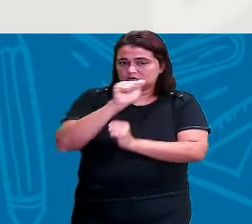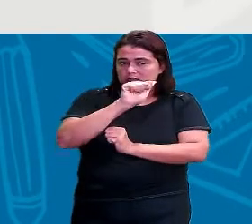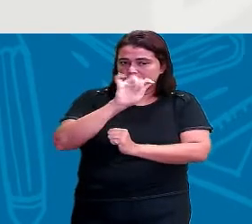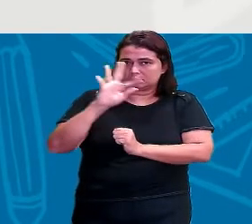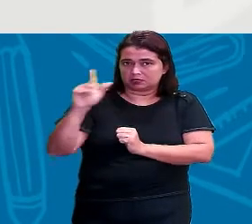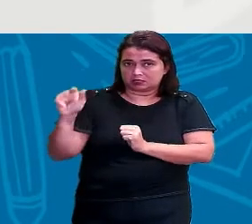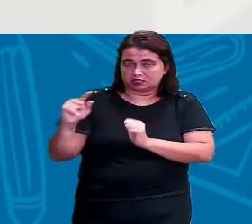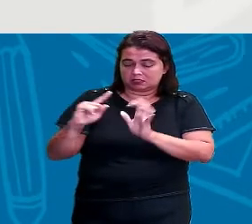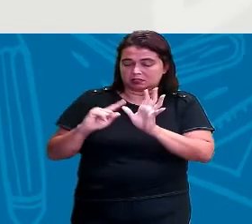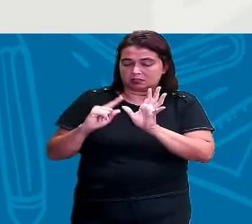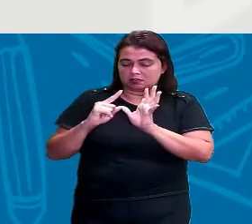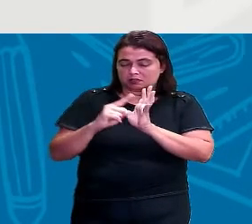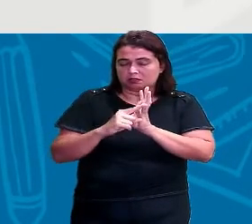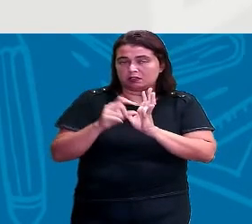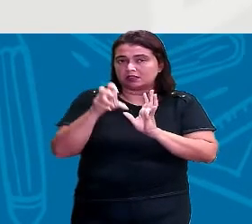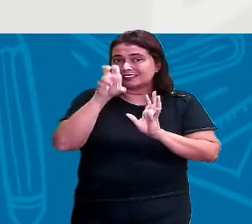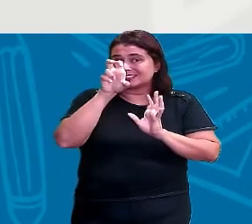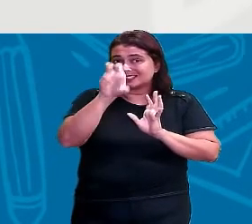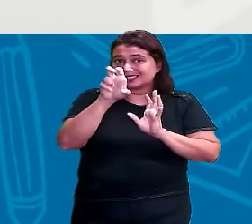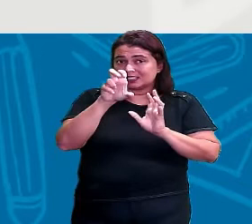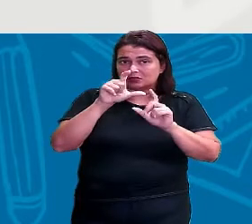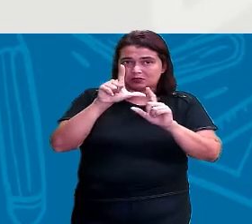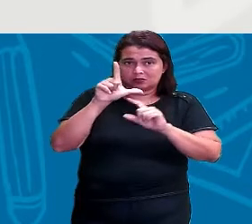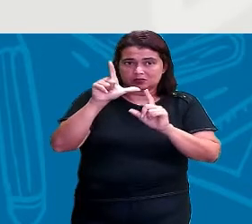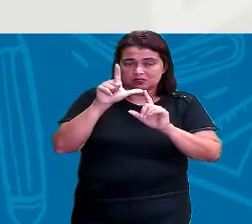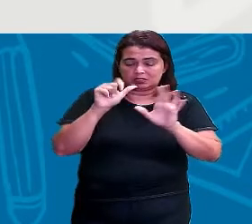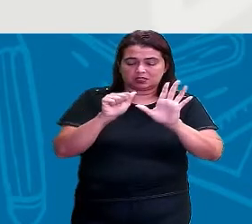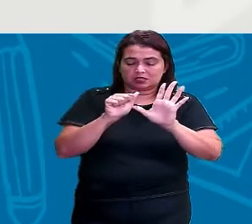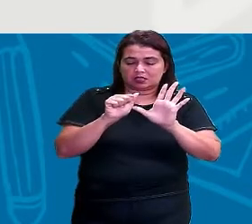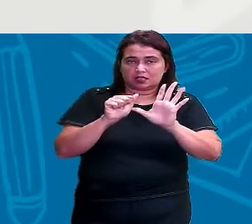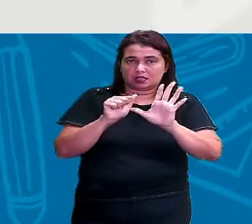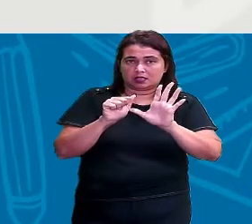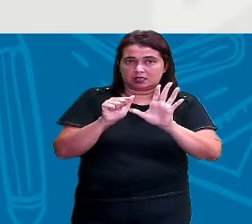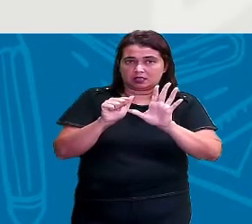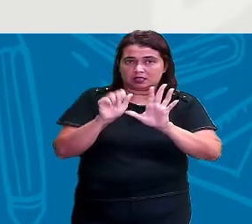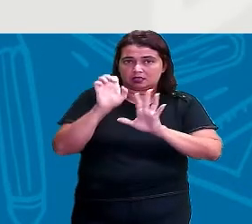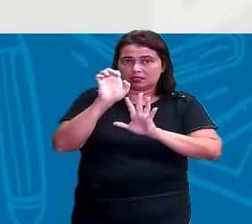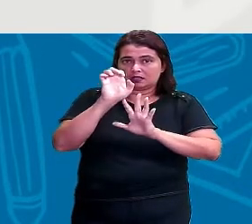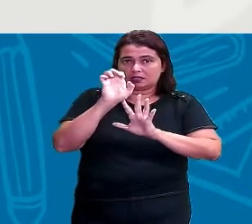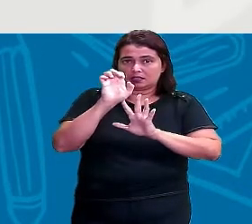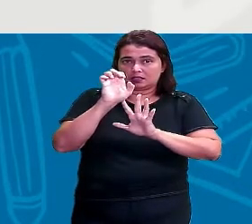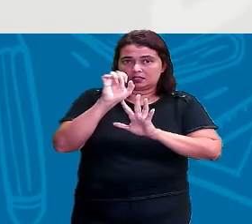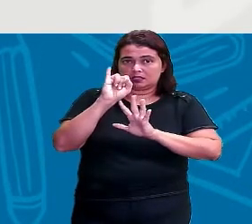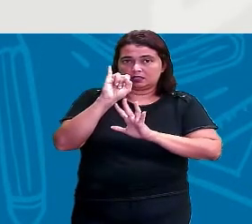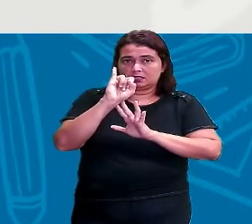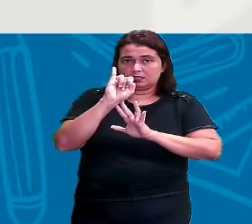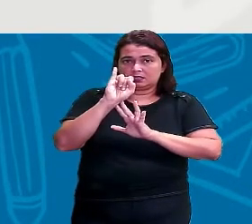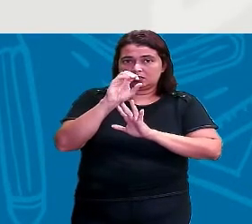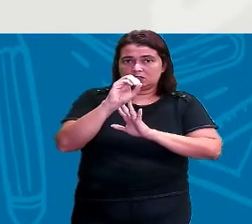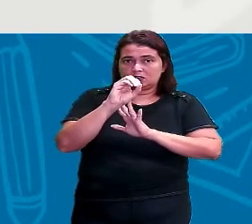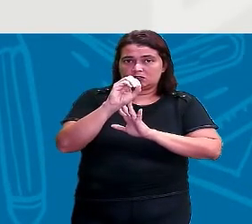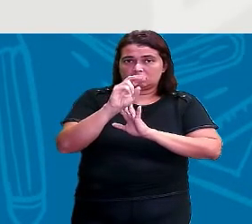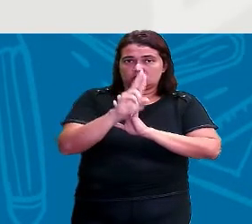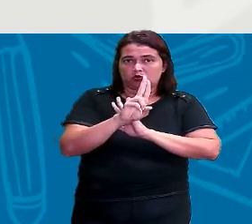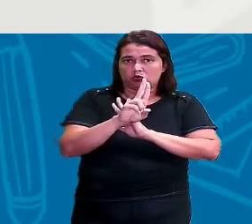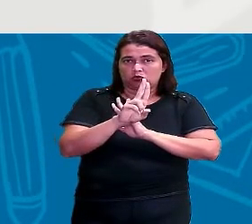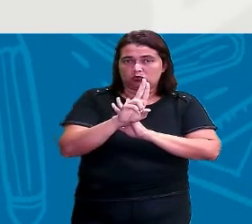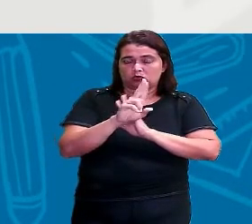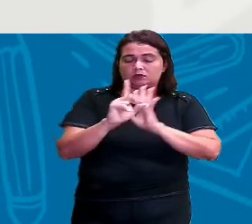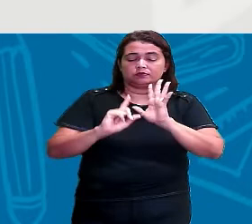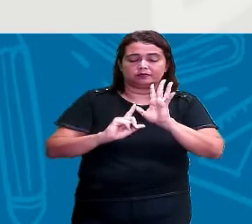só são cinco letras, né? A letrinha A, E, I, O,